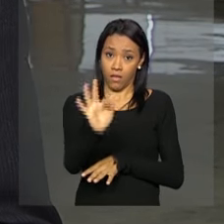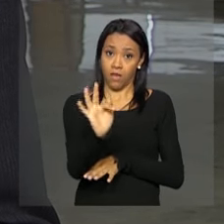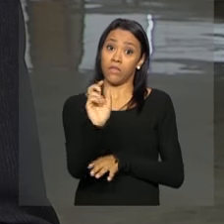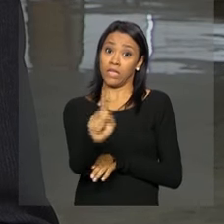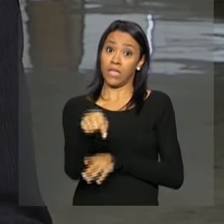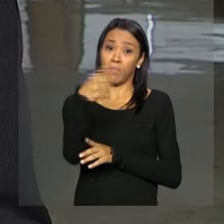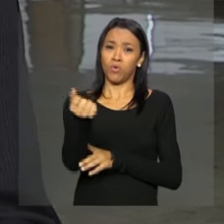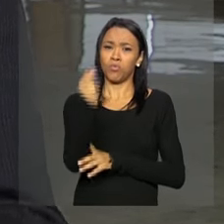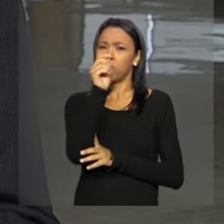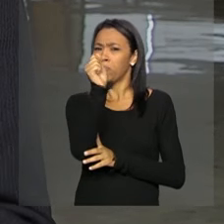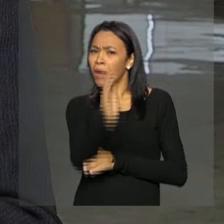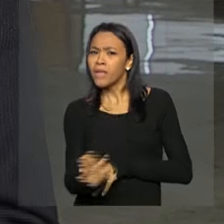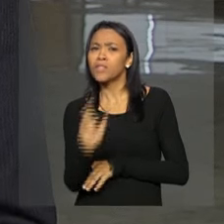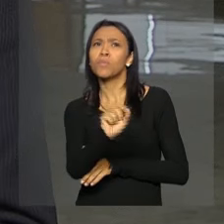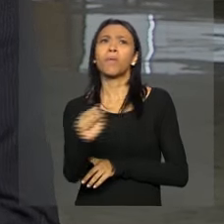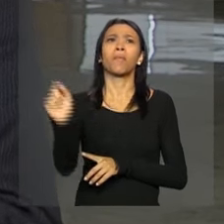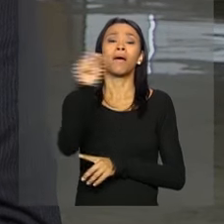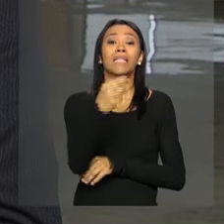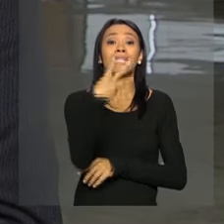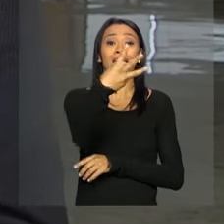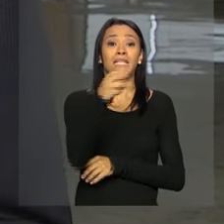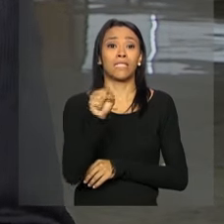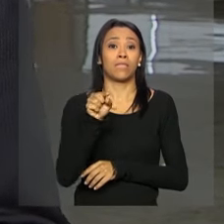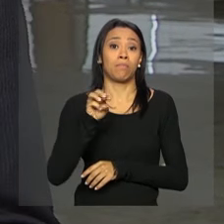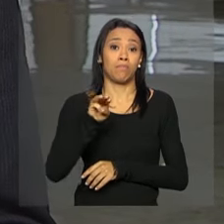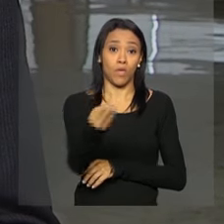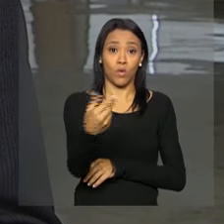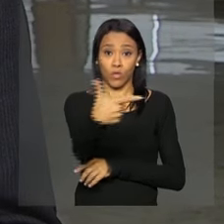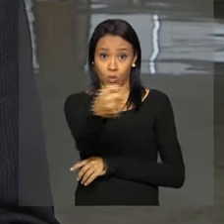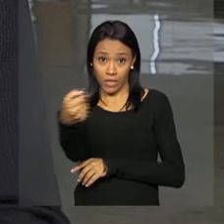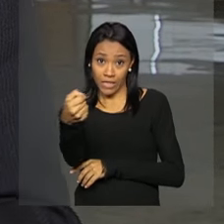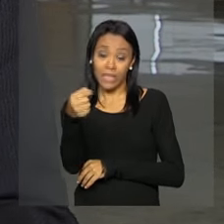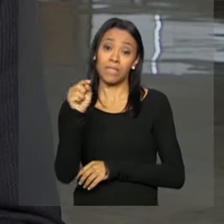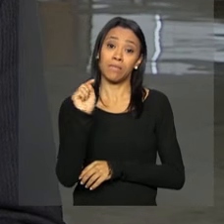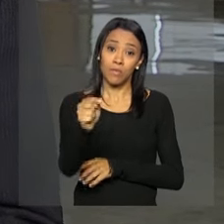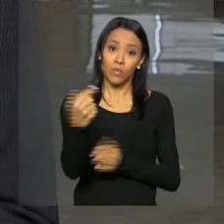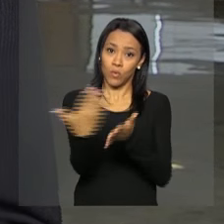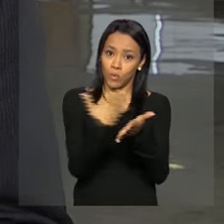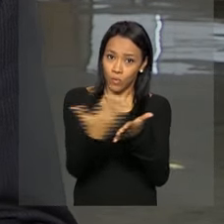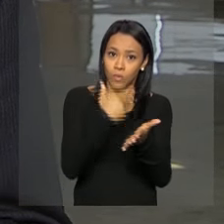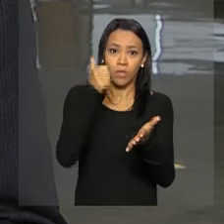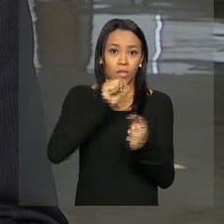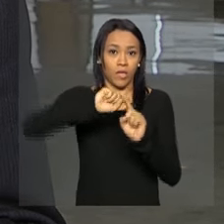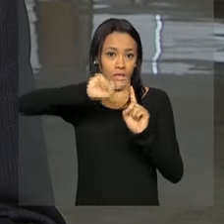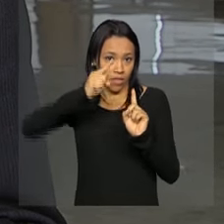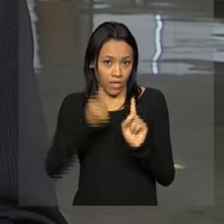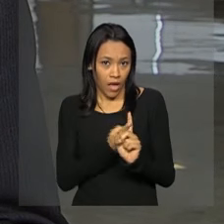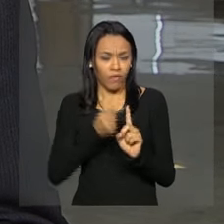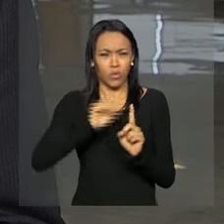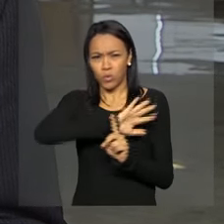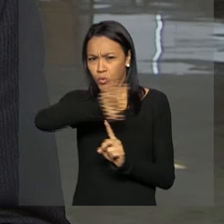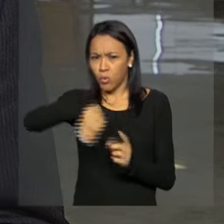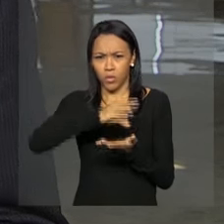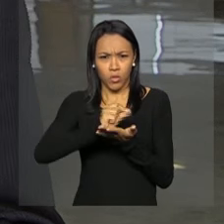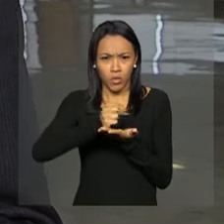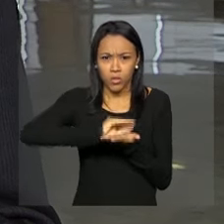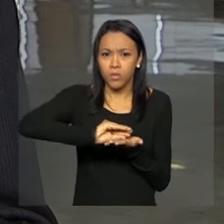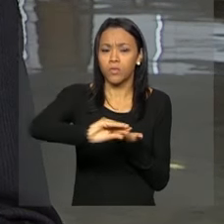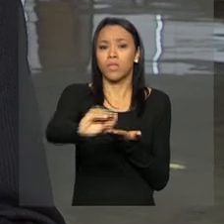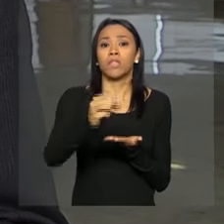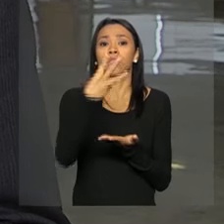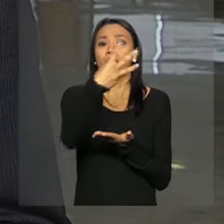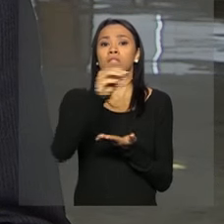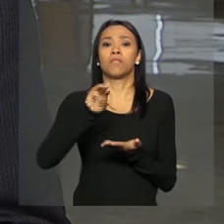Saúde vai distribuir 3 milhões e 200 mil cadernetas da gestante no investimento de cerca de 3 milhões e